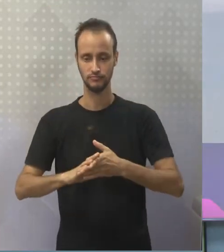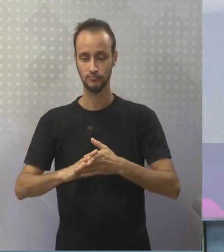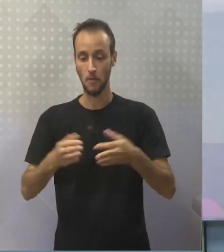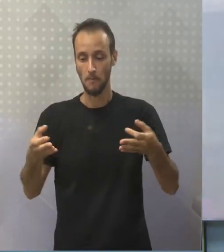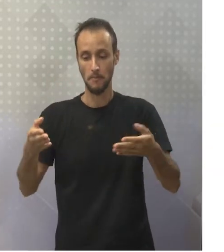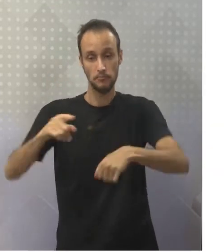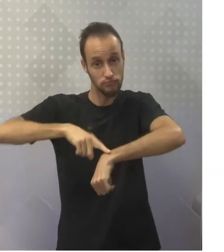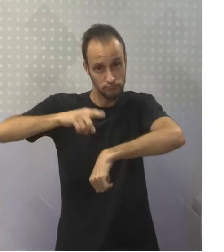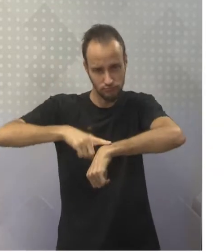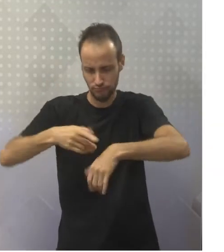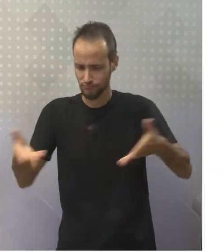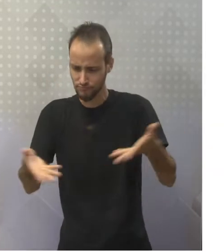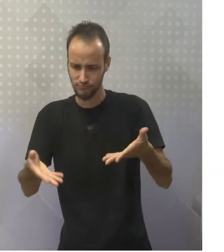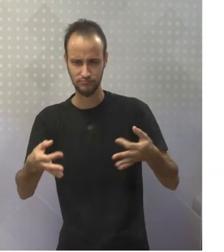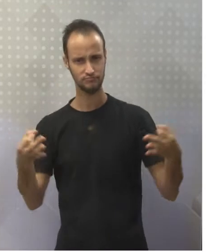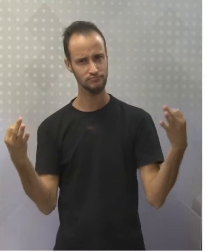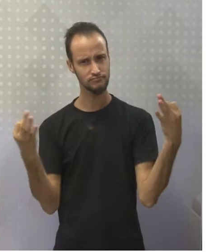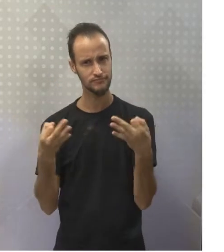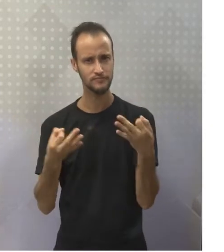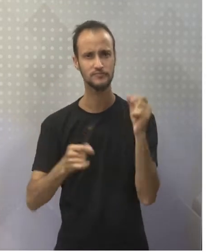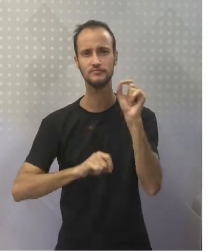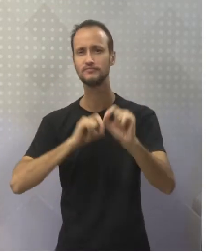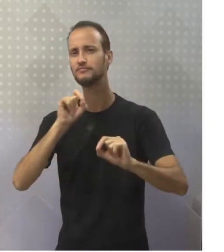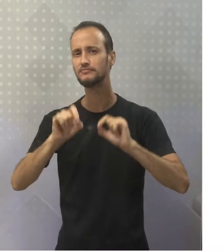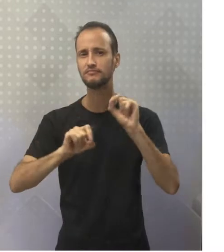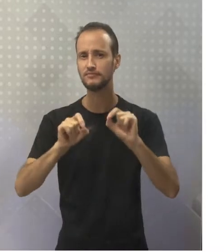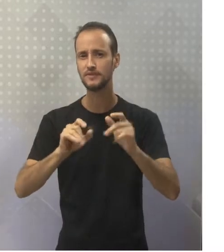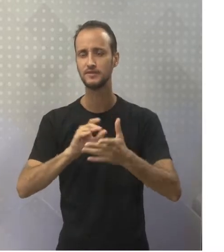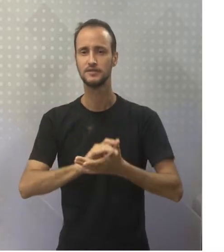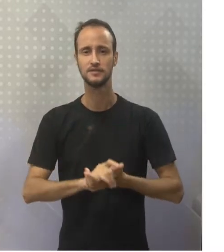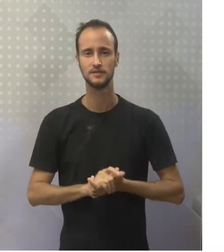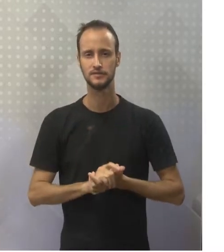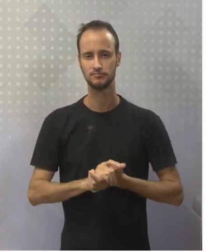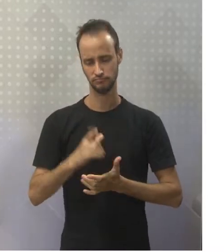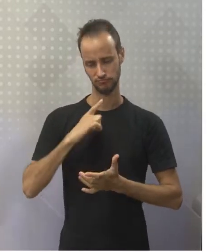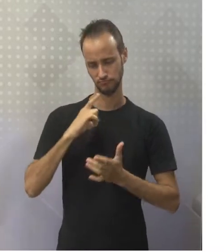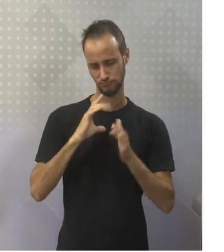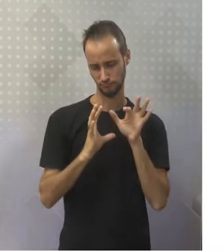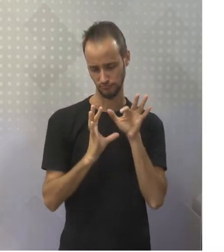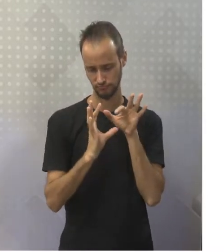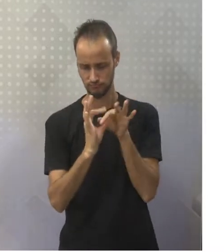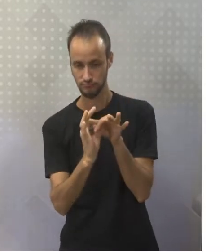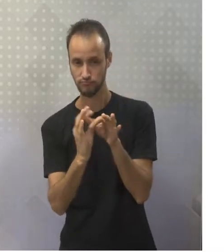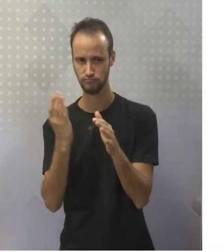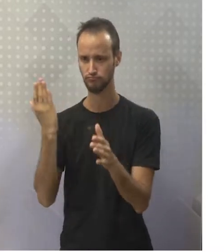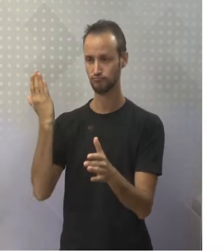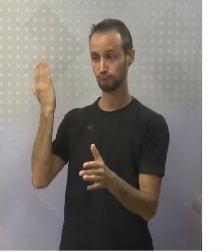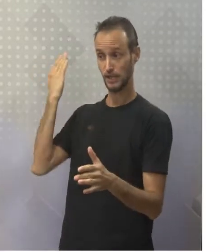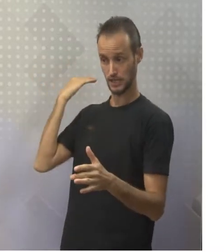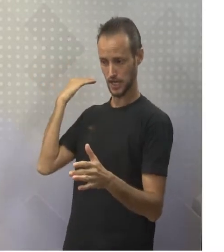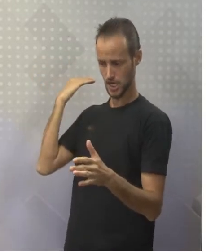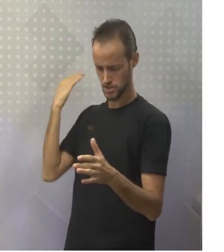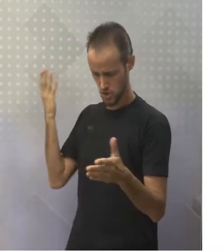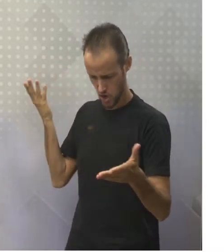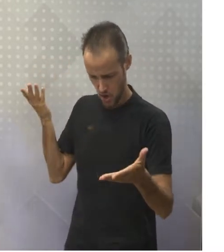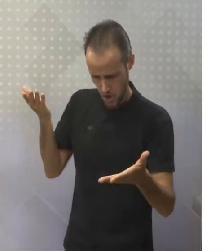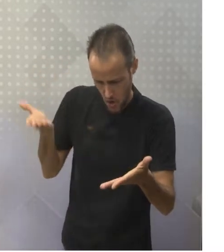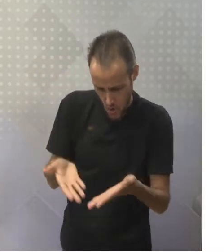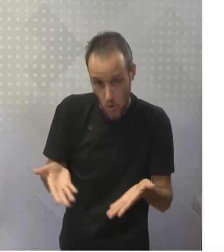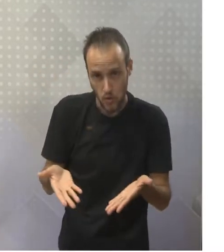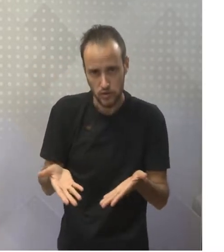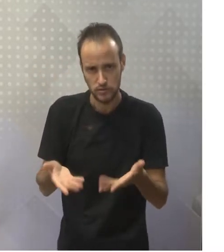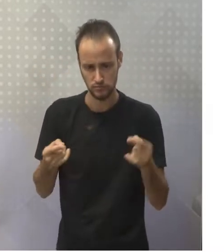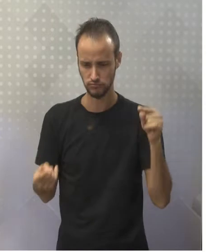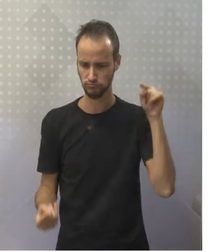perfeito, é isso? Então o presente perfeito, ele existe uma conexão do passado com o presente. Algo que você